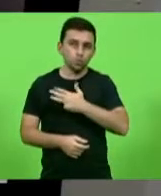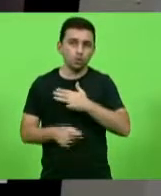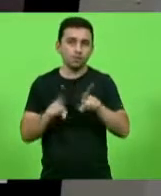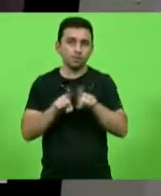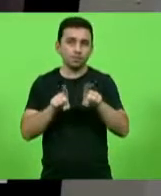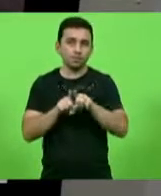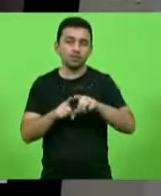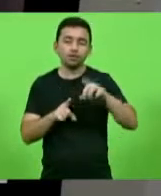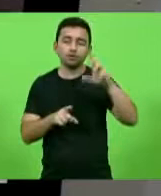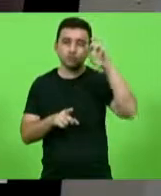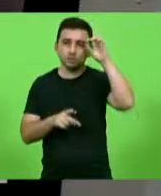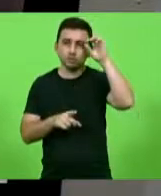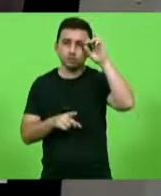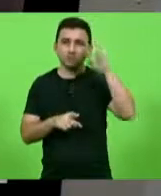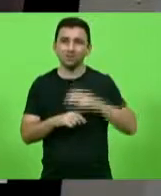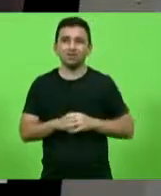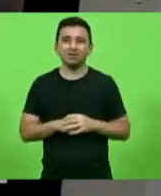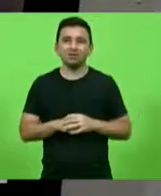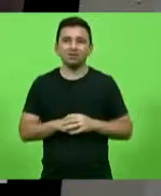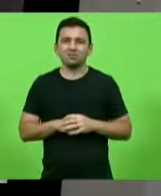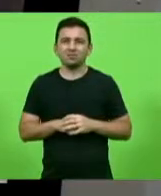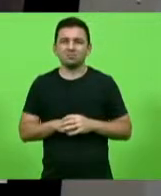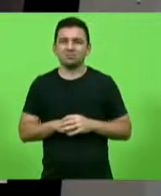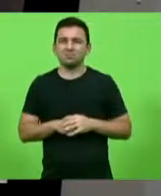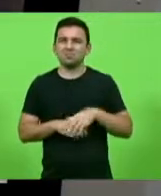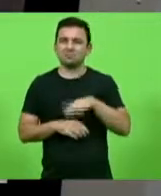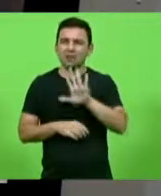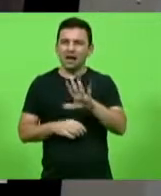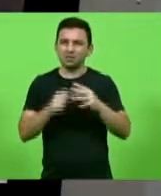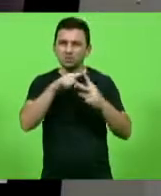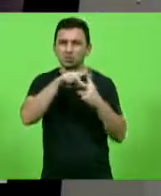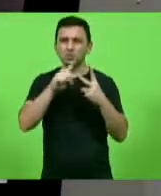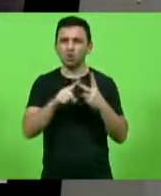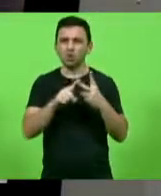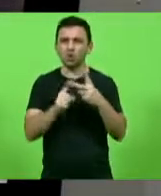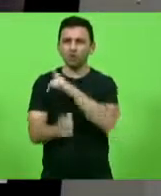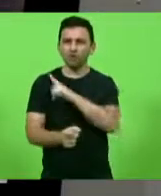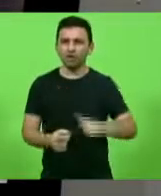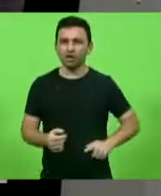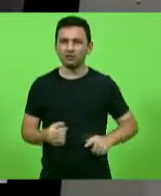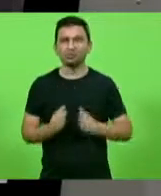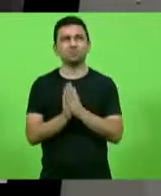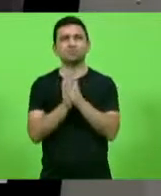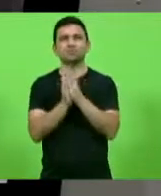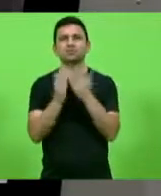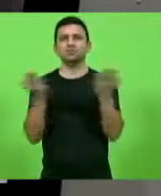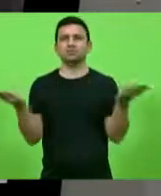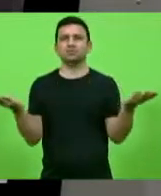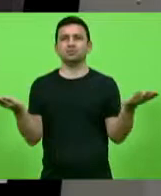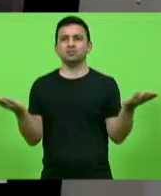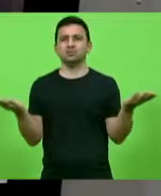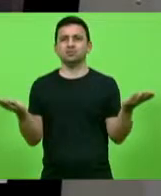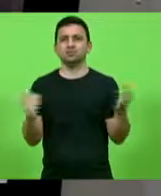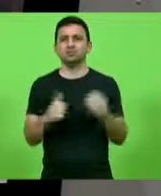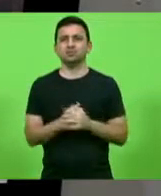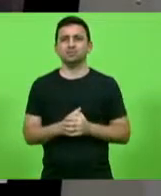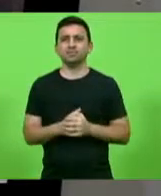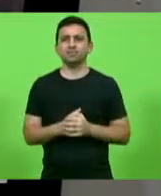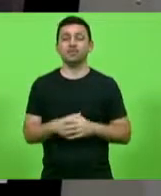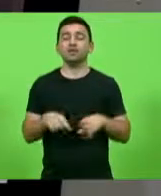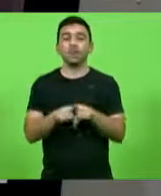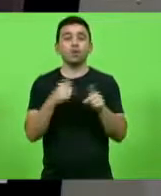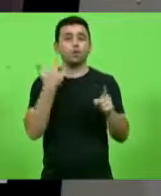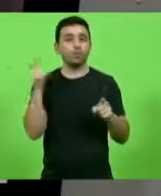sem querer, nem percebeu. Mas no do Lula e da Dilma Jesus. Agora, da Daniela. Vamos lá. Próximo, por favor.